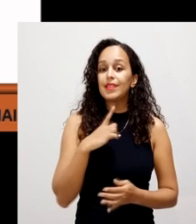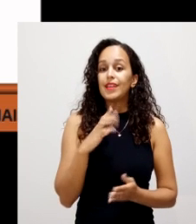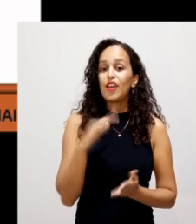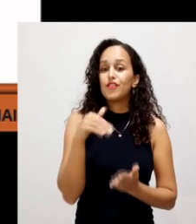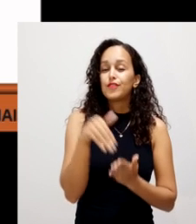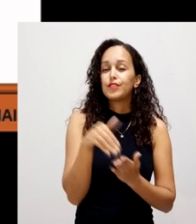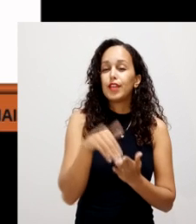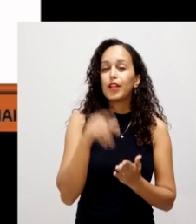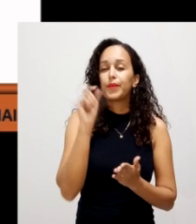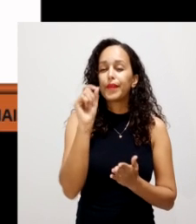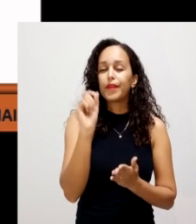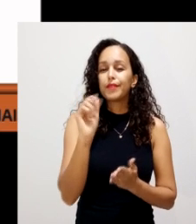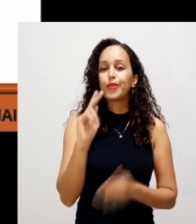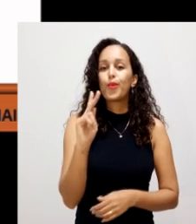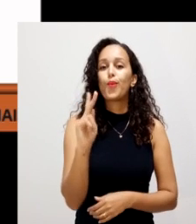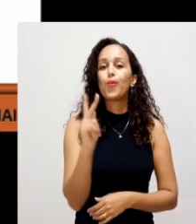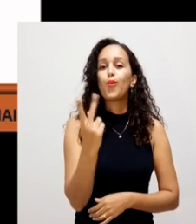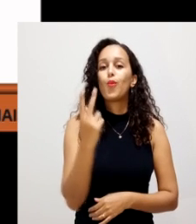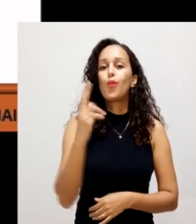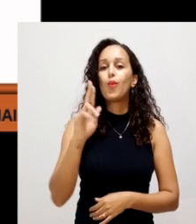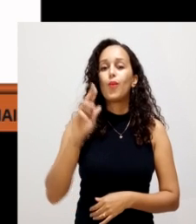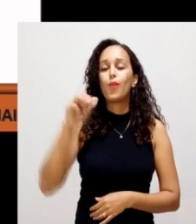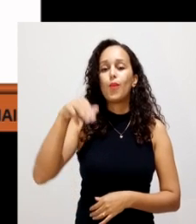finalidade de obtenção desse húmus.